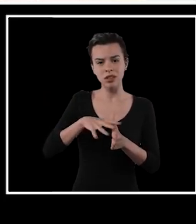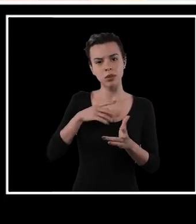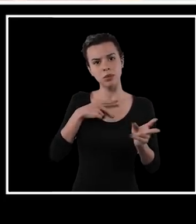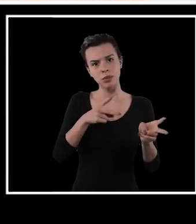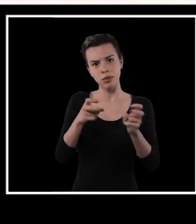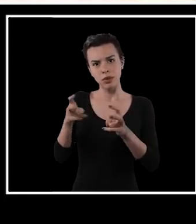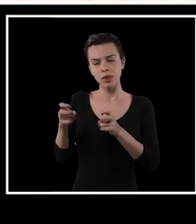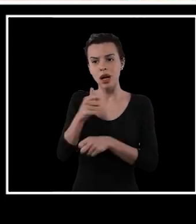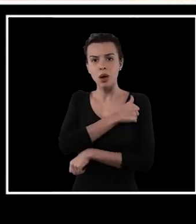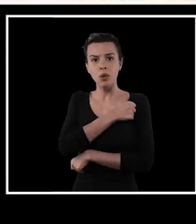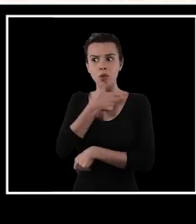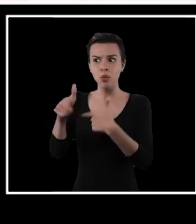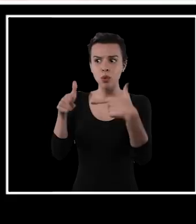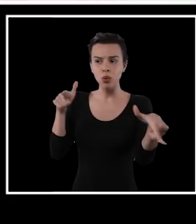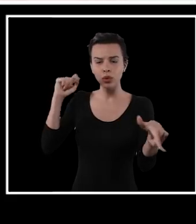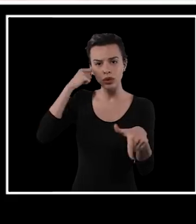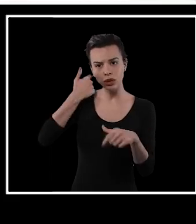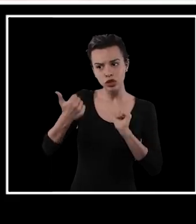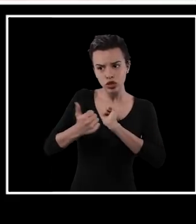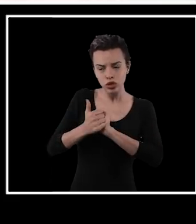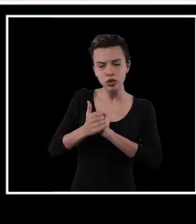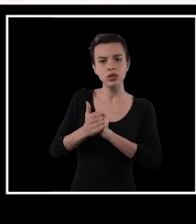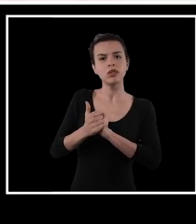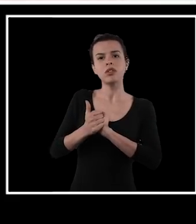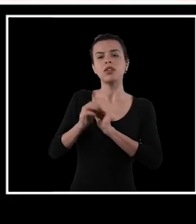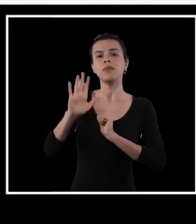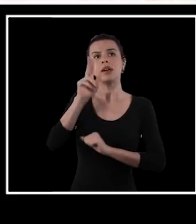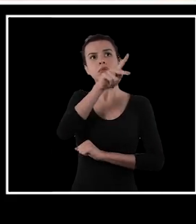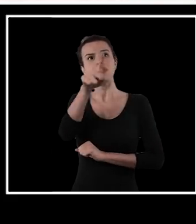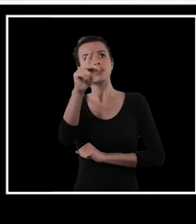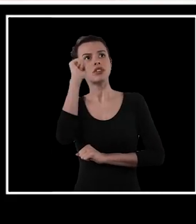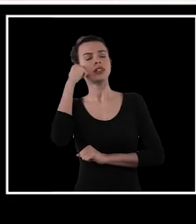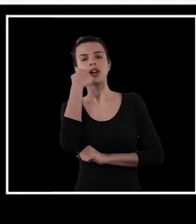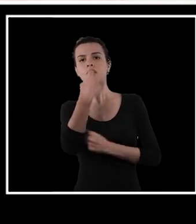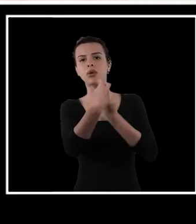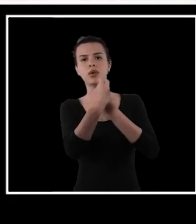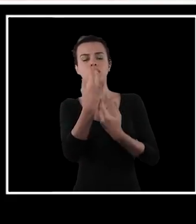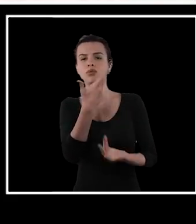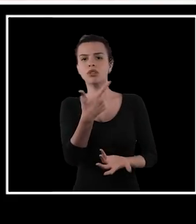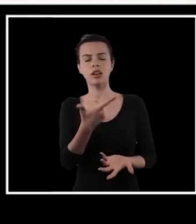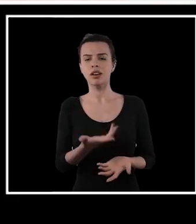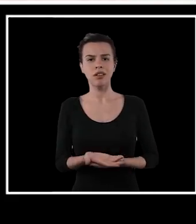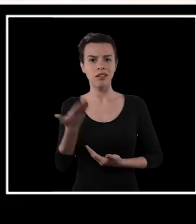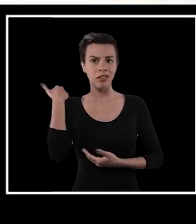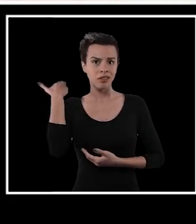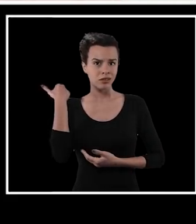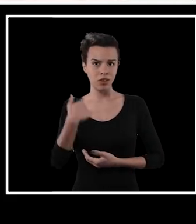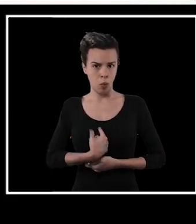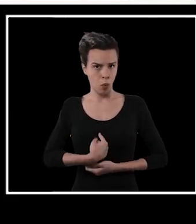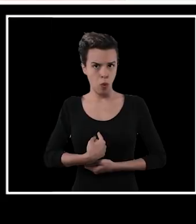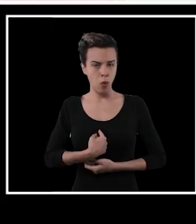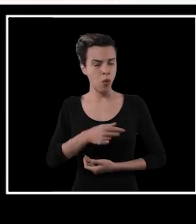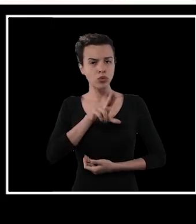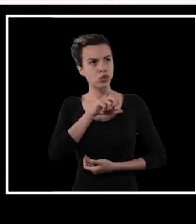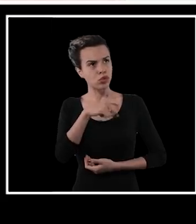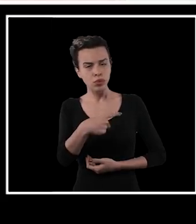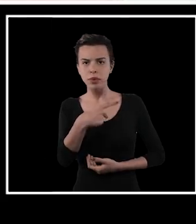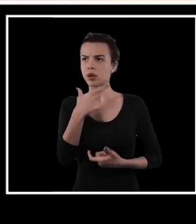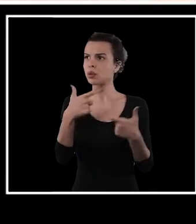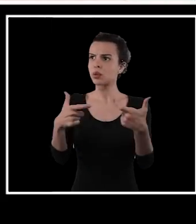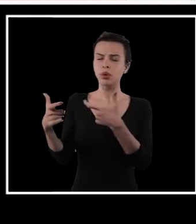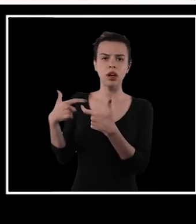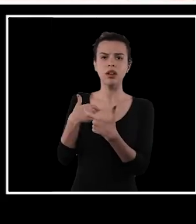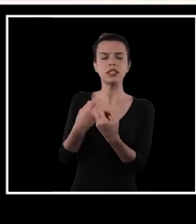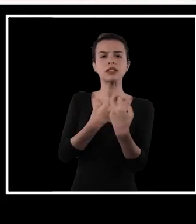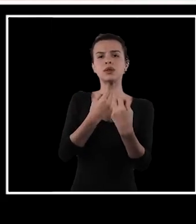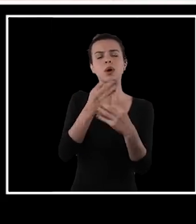embora eu veja, por exemplo, outros alunos negros que conviveram comigo, eu não tive professores negros para me ensinar dentro da USP